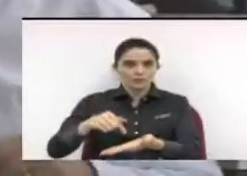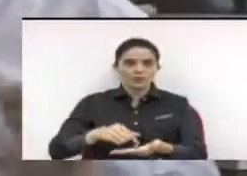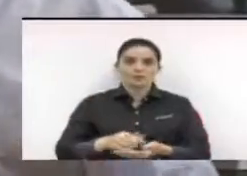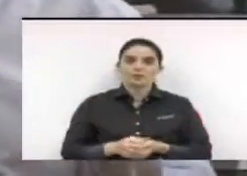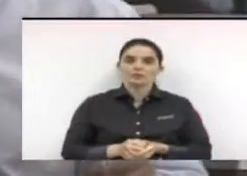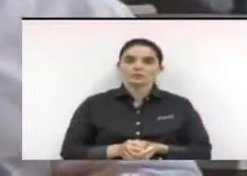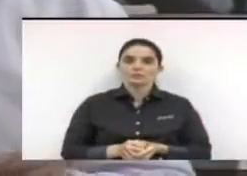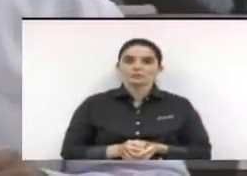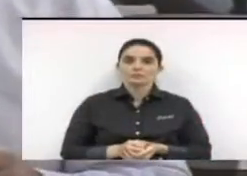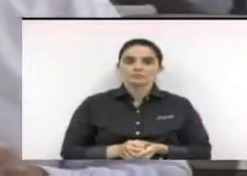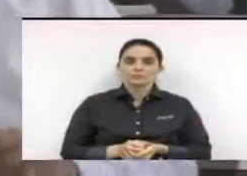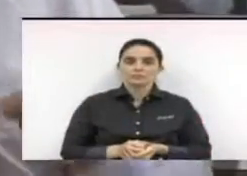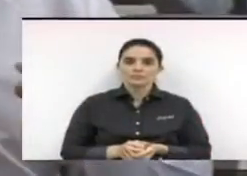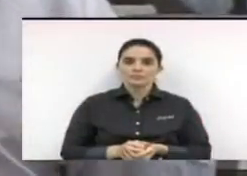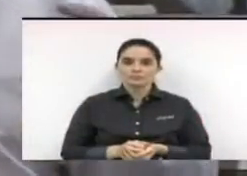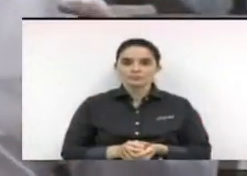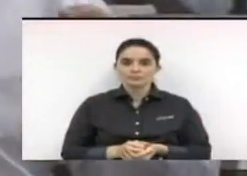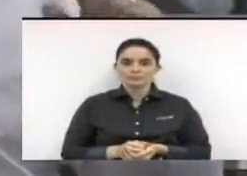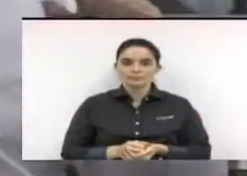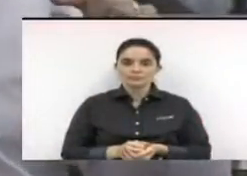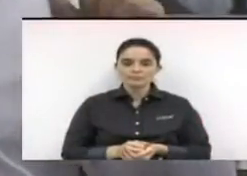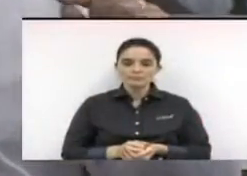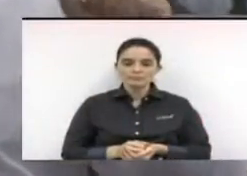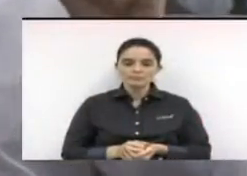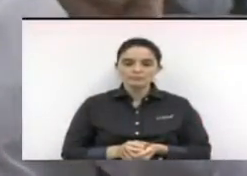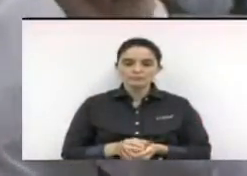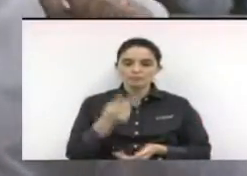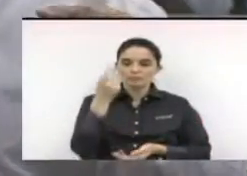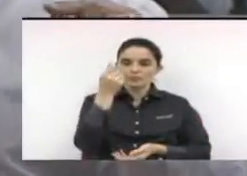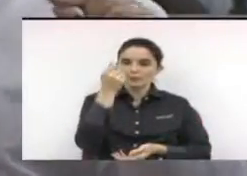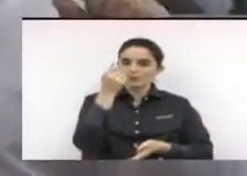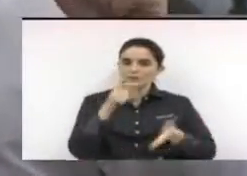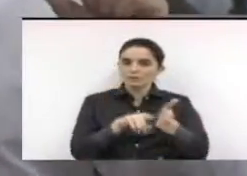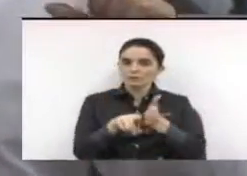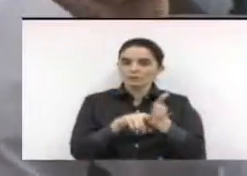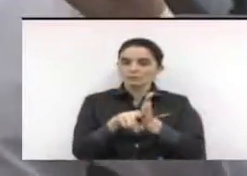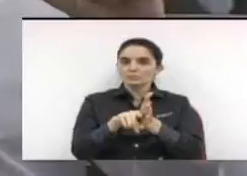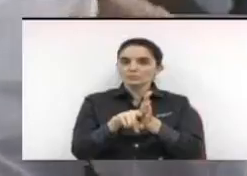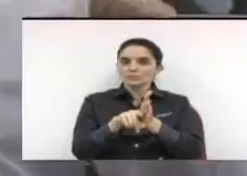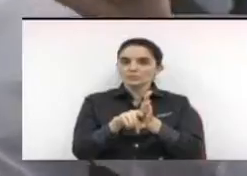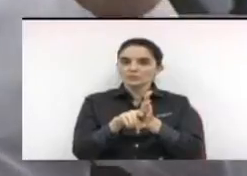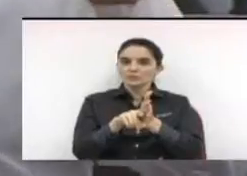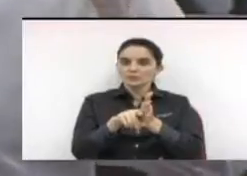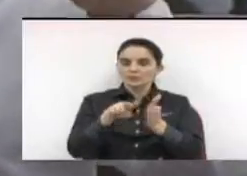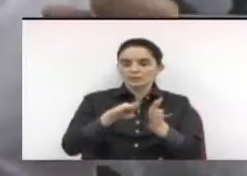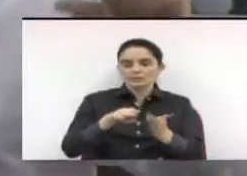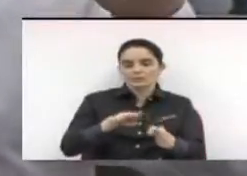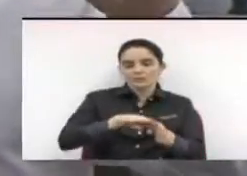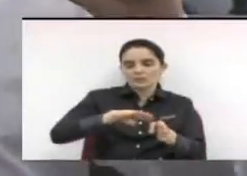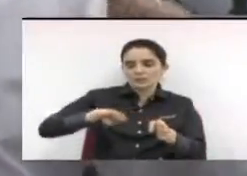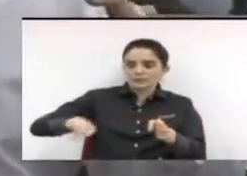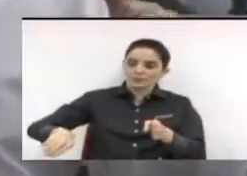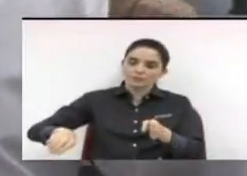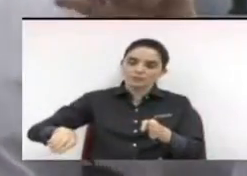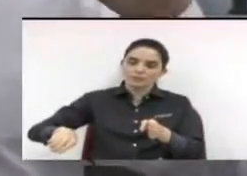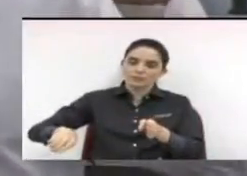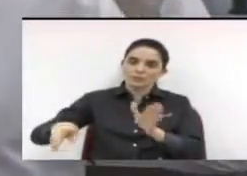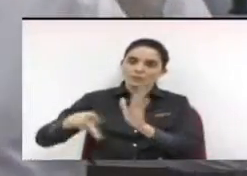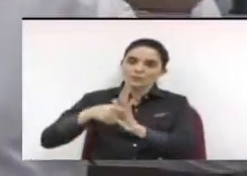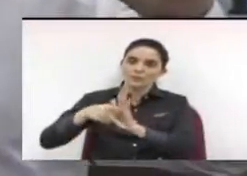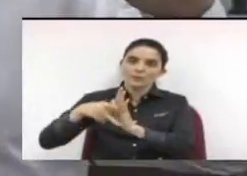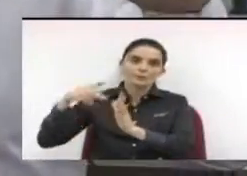têm cópia, devem pegar e estudar o orçamento. Já está separado 1,2 para as emendas dos